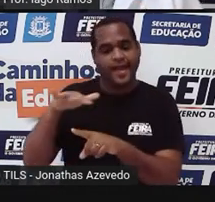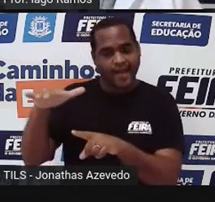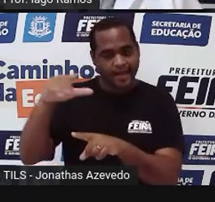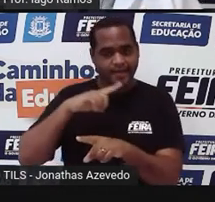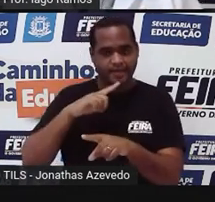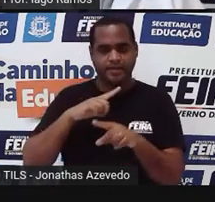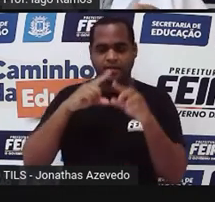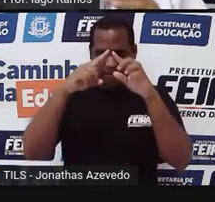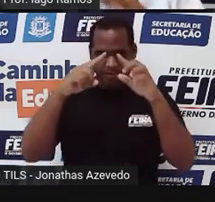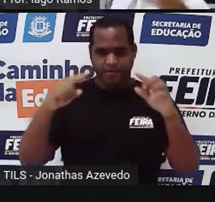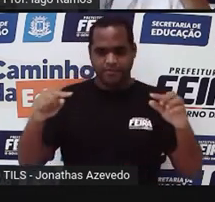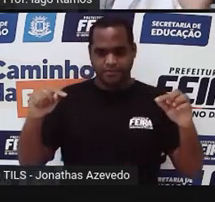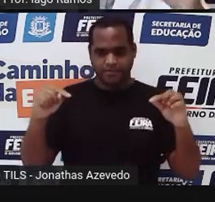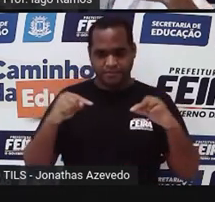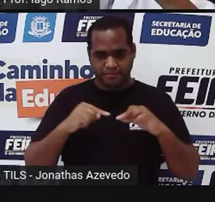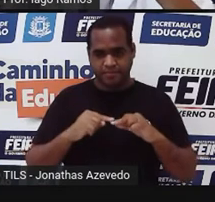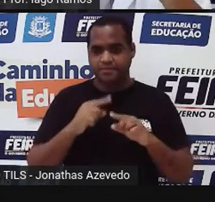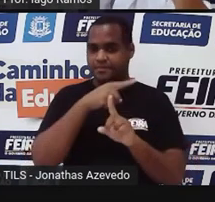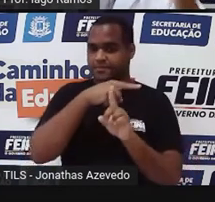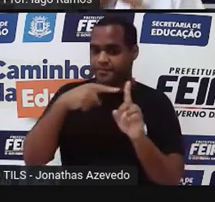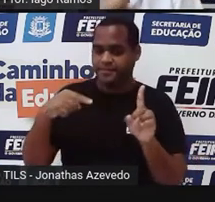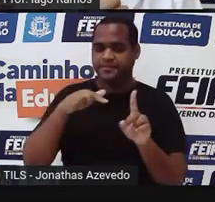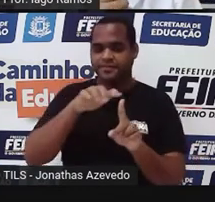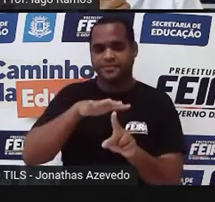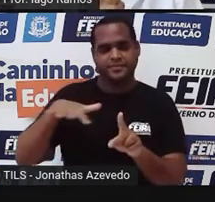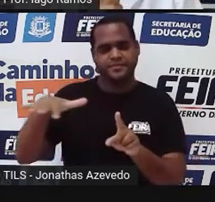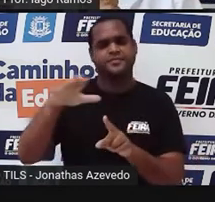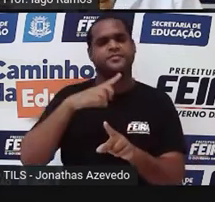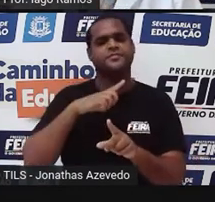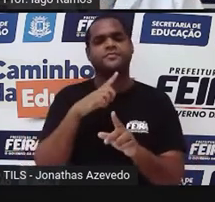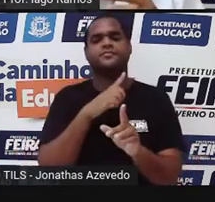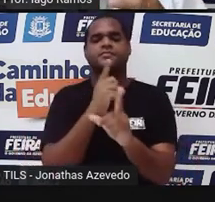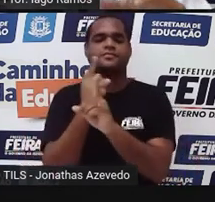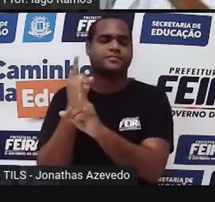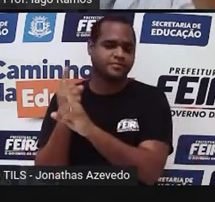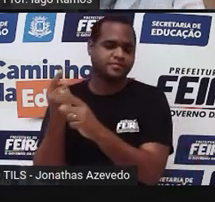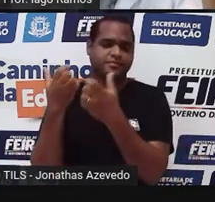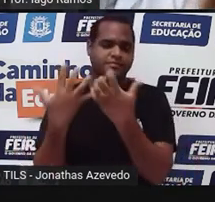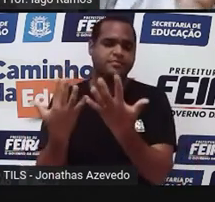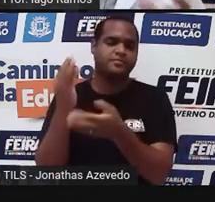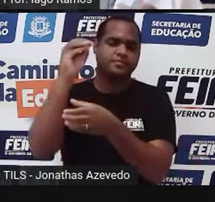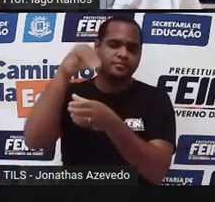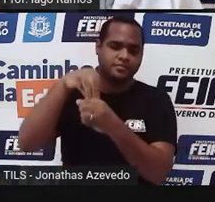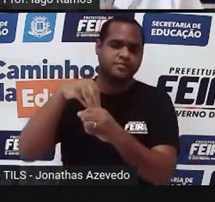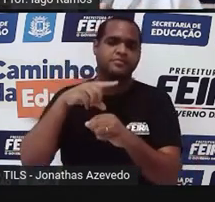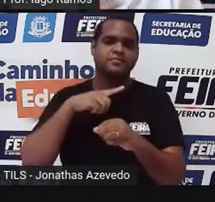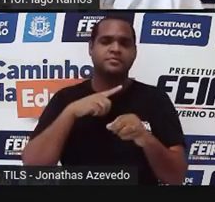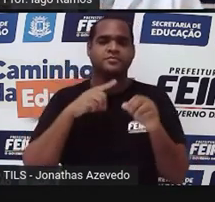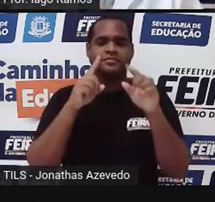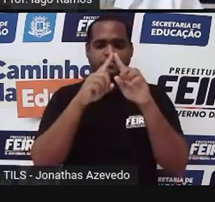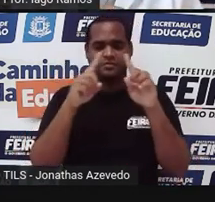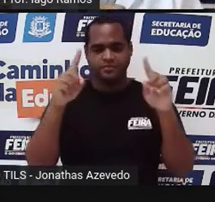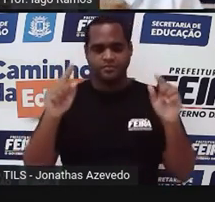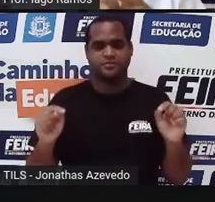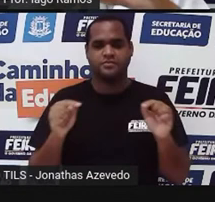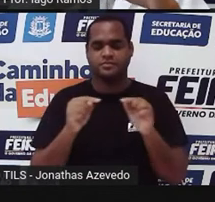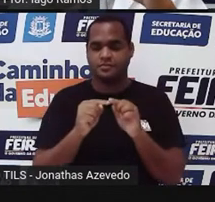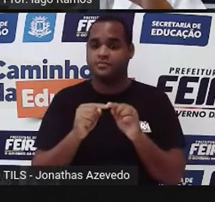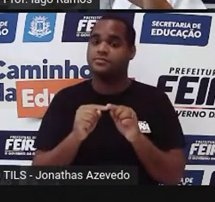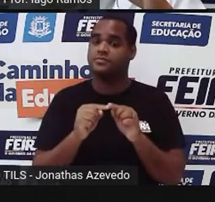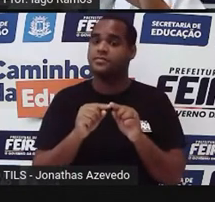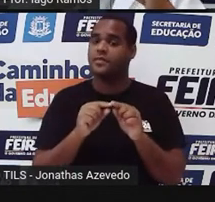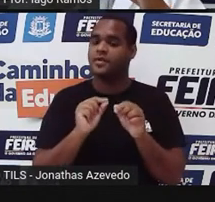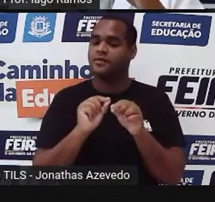metade da área do retângulo onde esse losango está dentro. porque do retângulo grande a gente faz fazer,